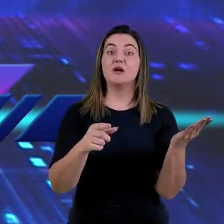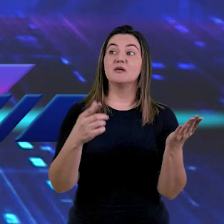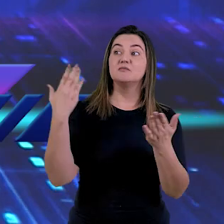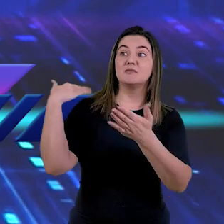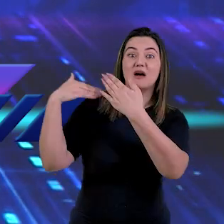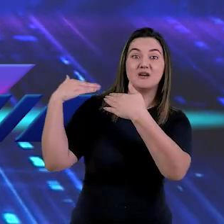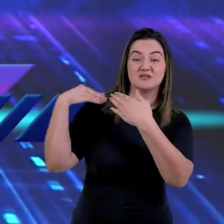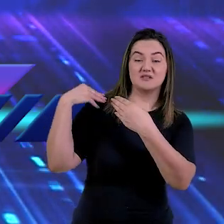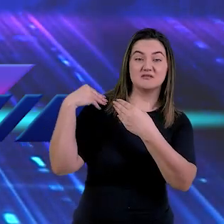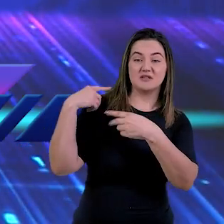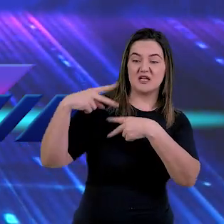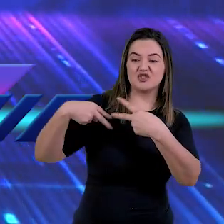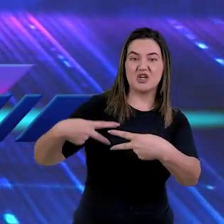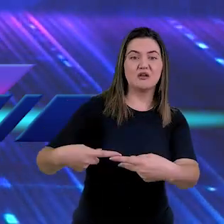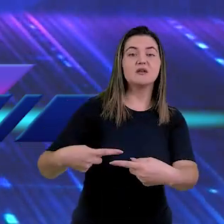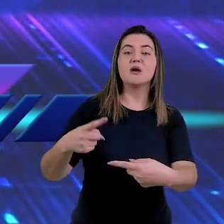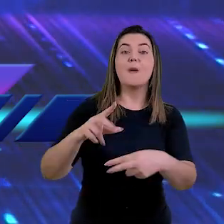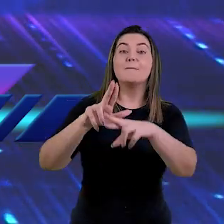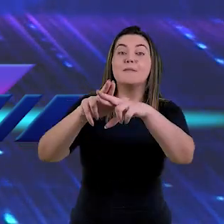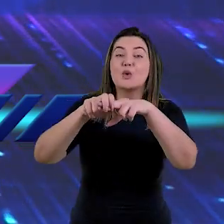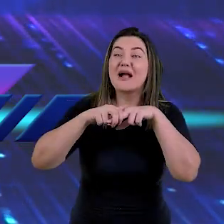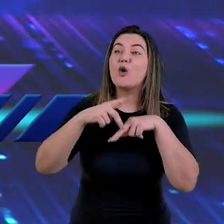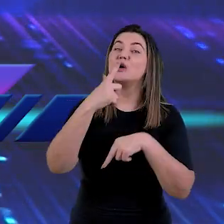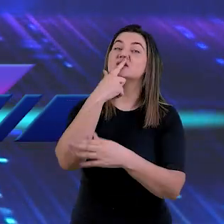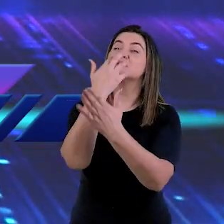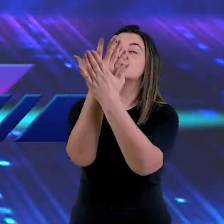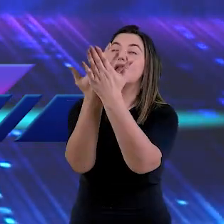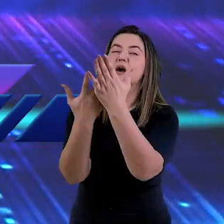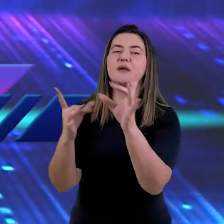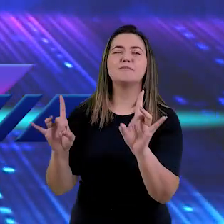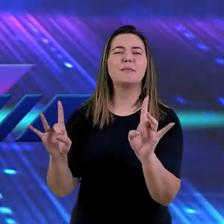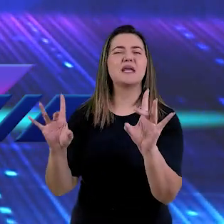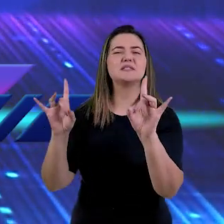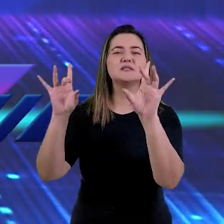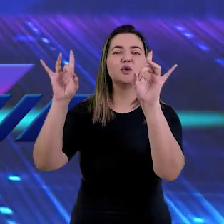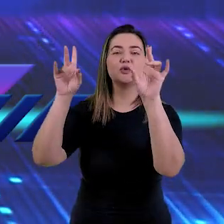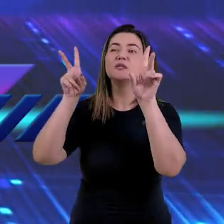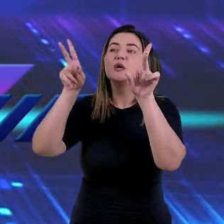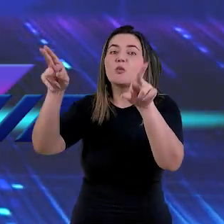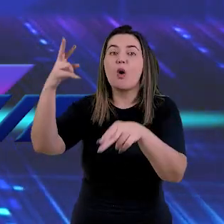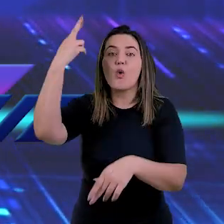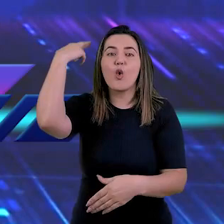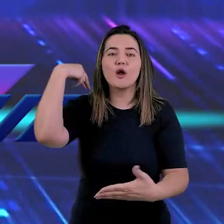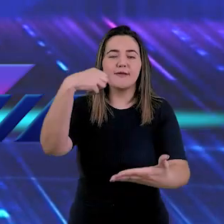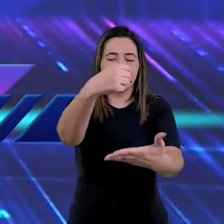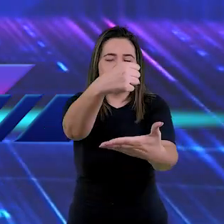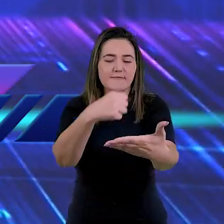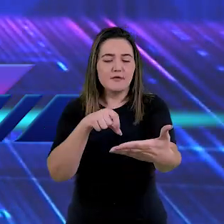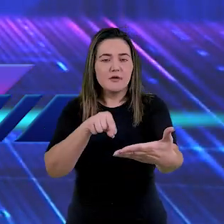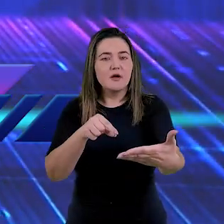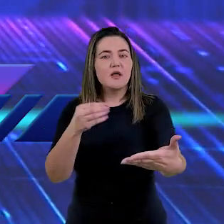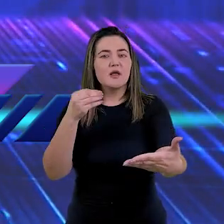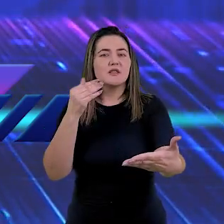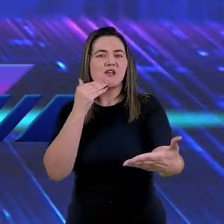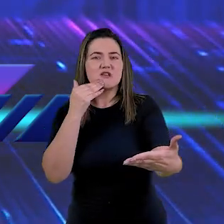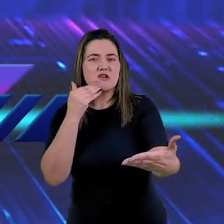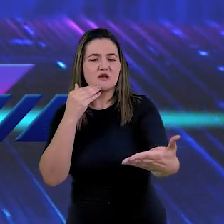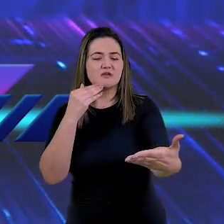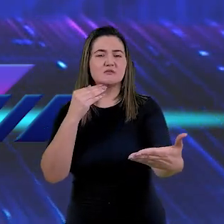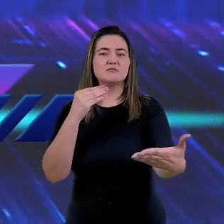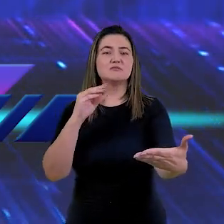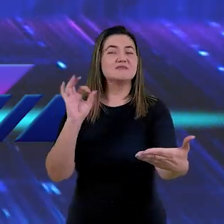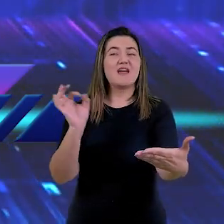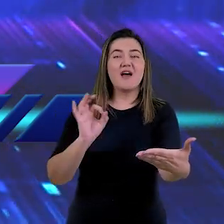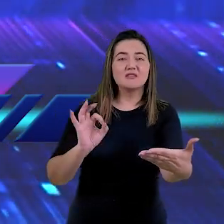vossos pais vos legaram. Mas pelo precioso sangue como de cordeiro sem defeito e sem